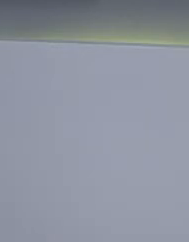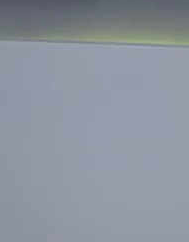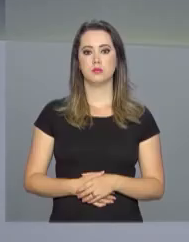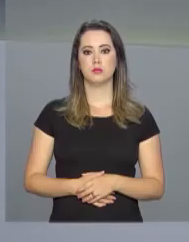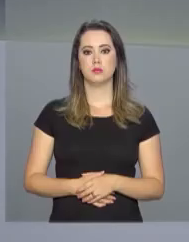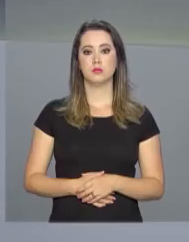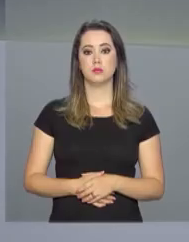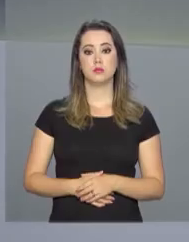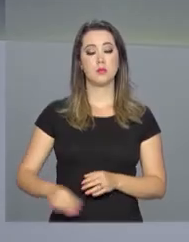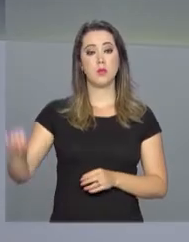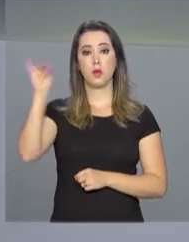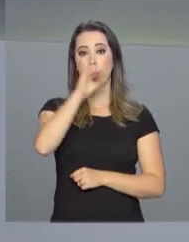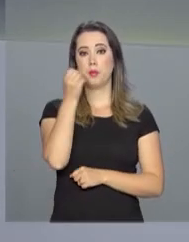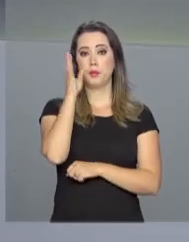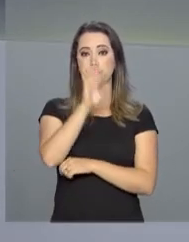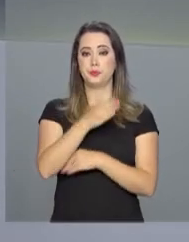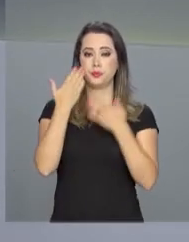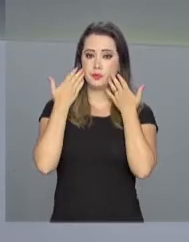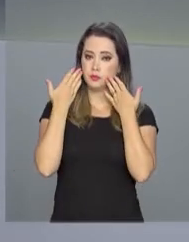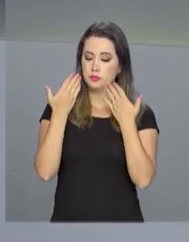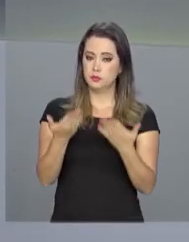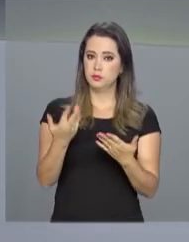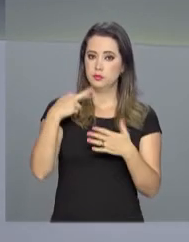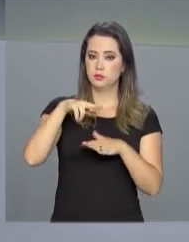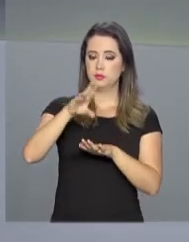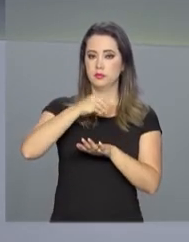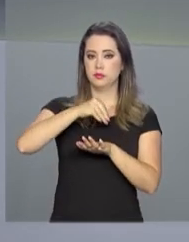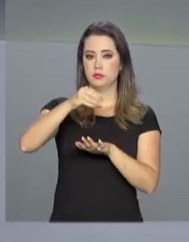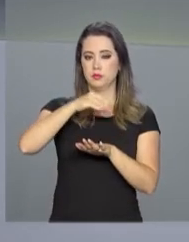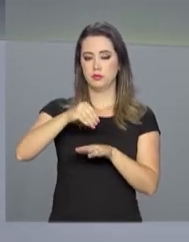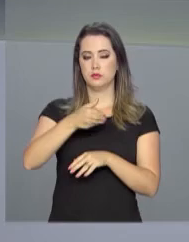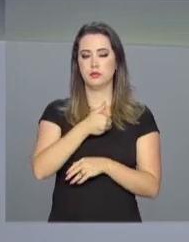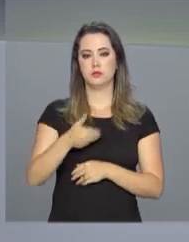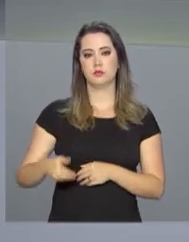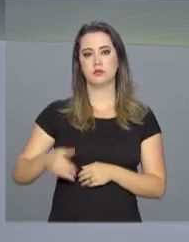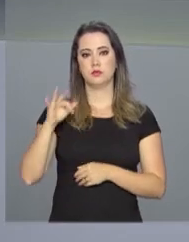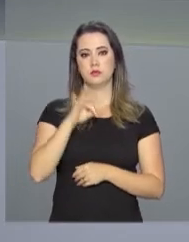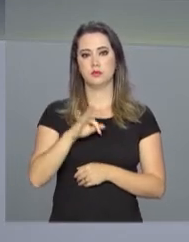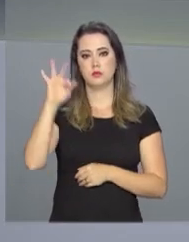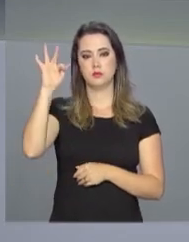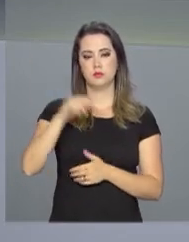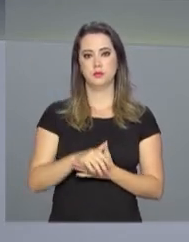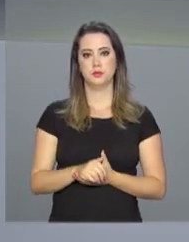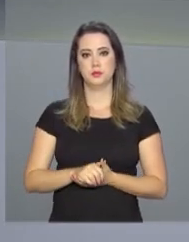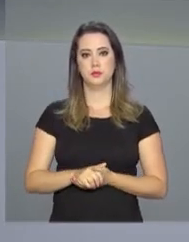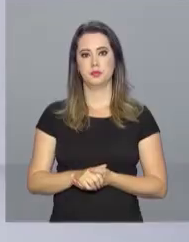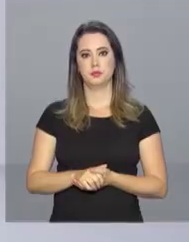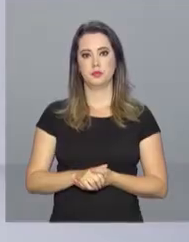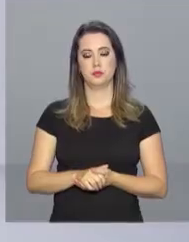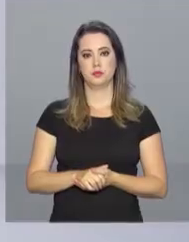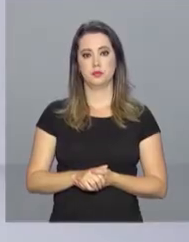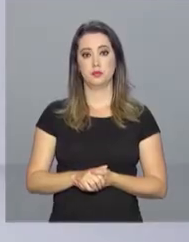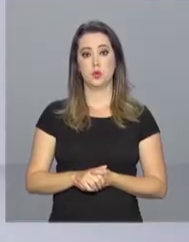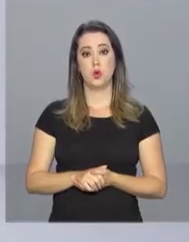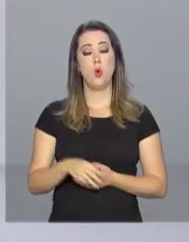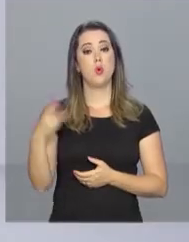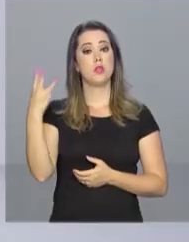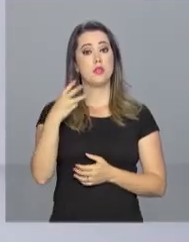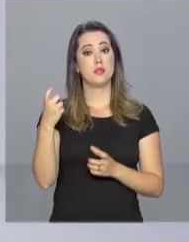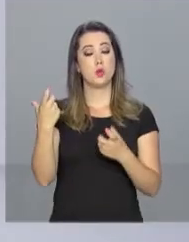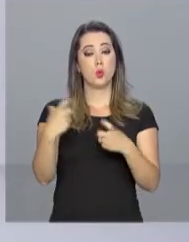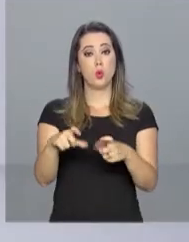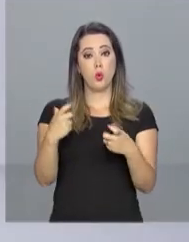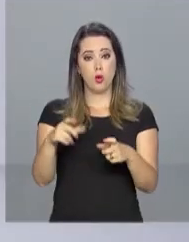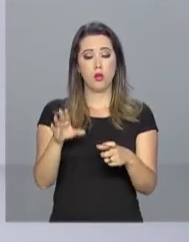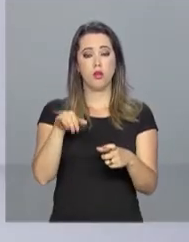Olá, boa tarde. No ar o repórter NBR com as notícias do governo federal. A terceira e